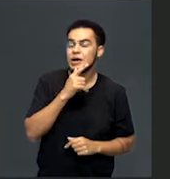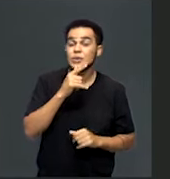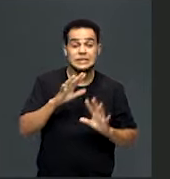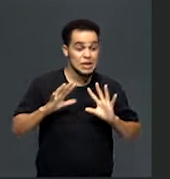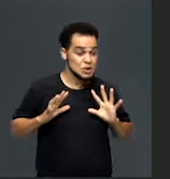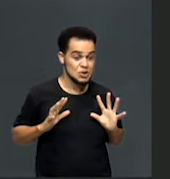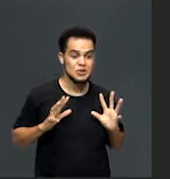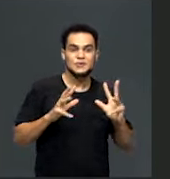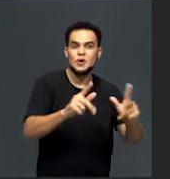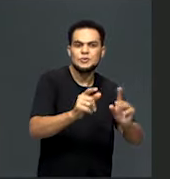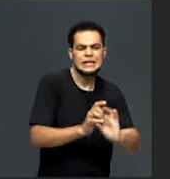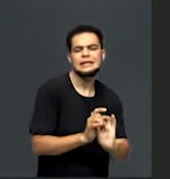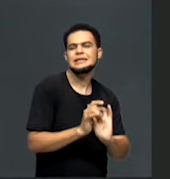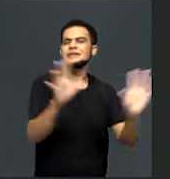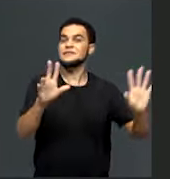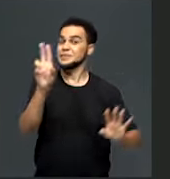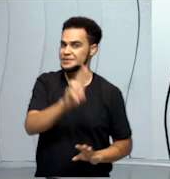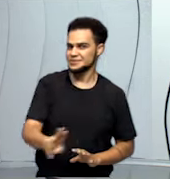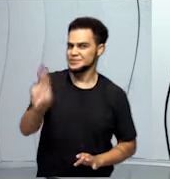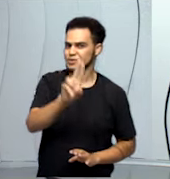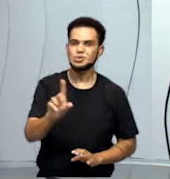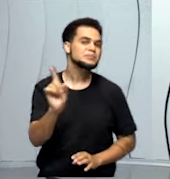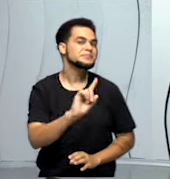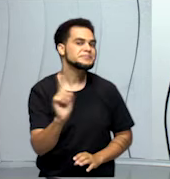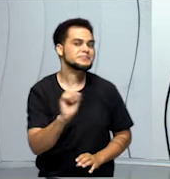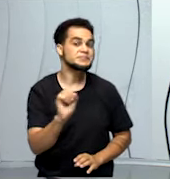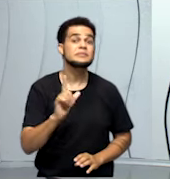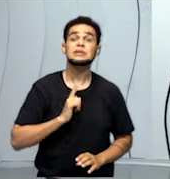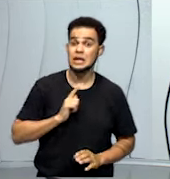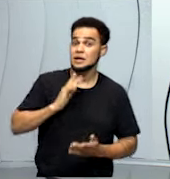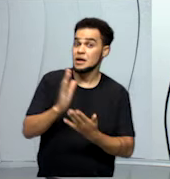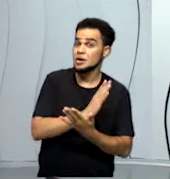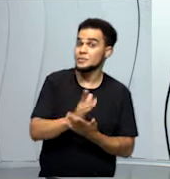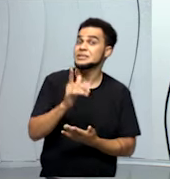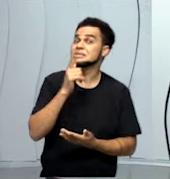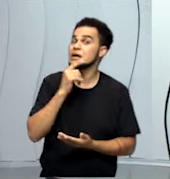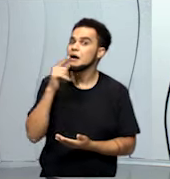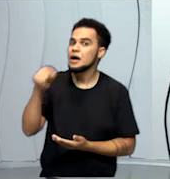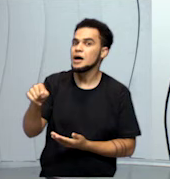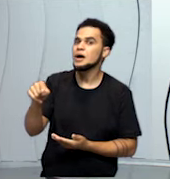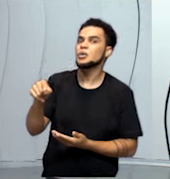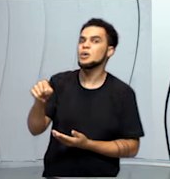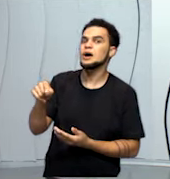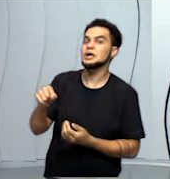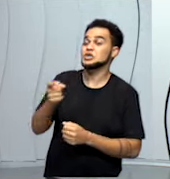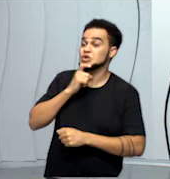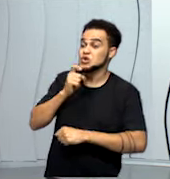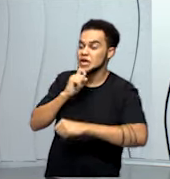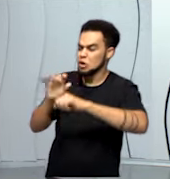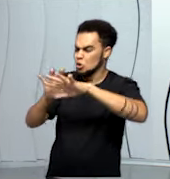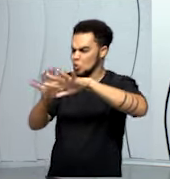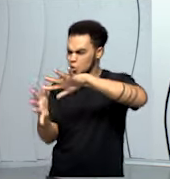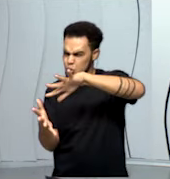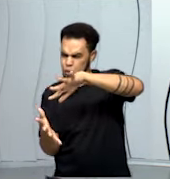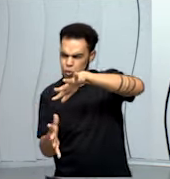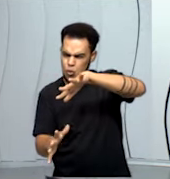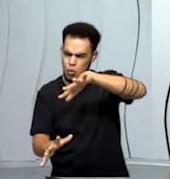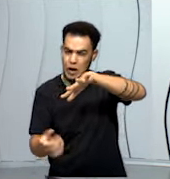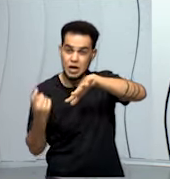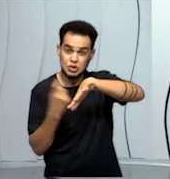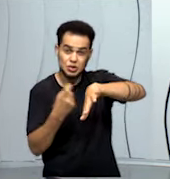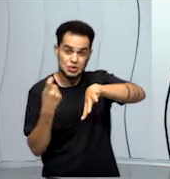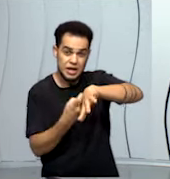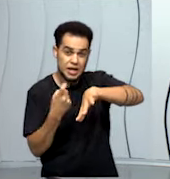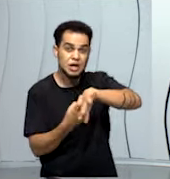disponível para o nosso consumo. Existem águas nas geleiras, existe água nas geleiras, tem água que é